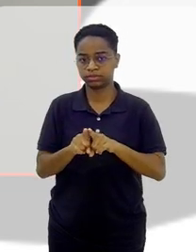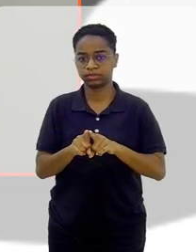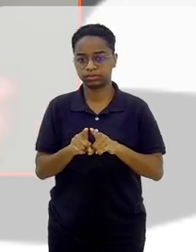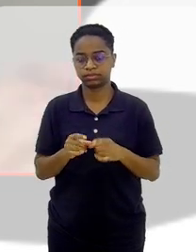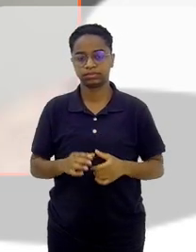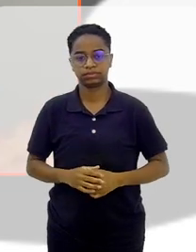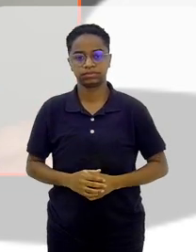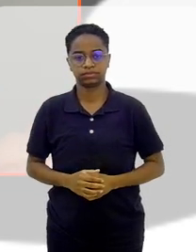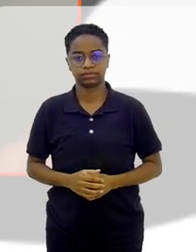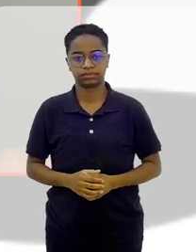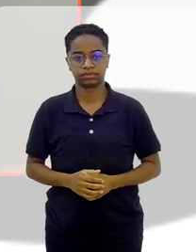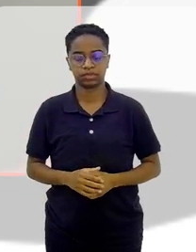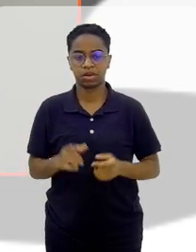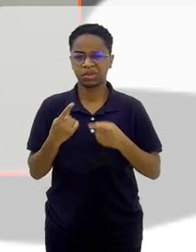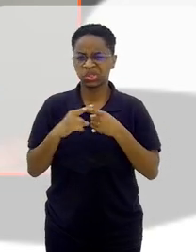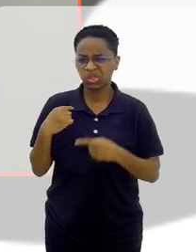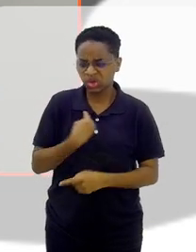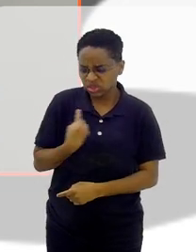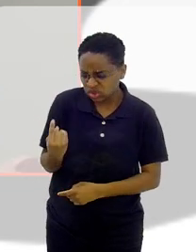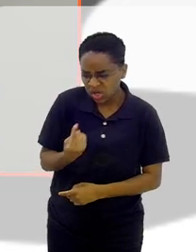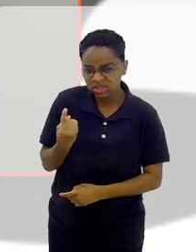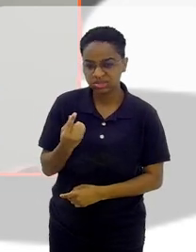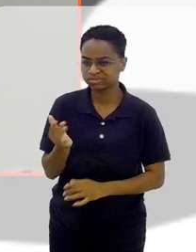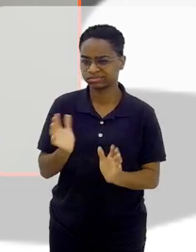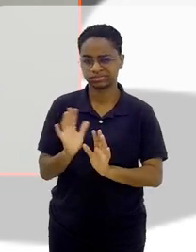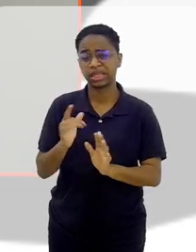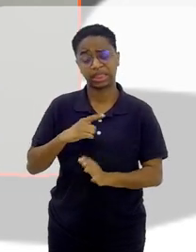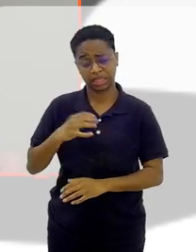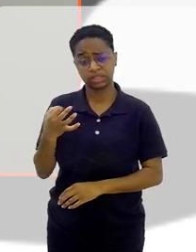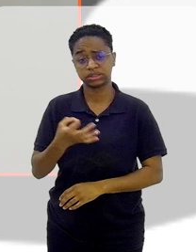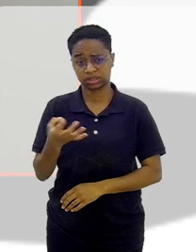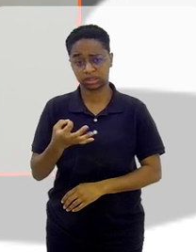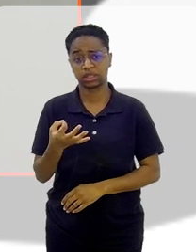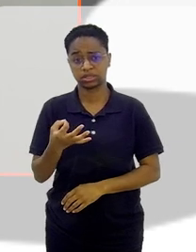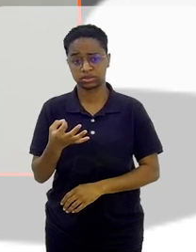não estávamos sozinhos. Nós tínhamos essa certeza.